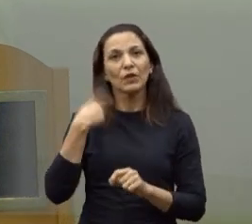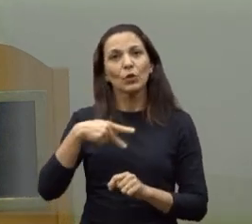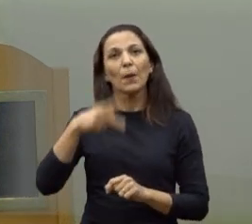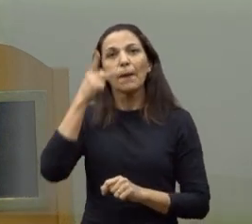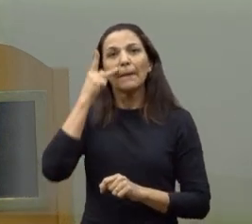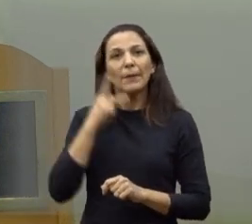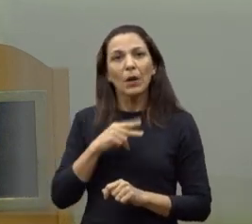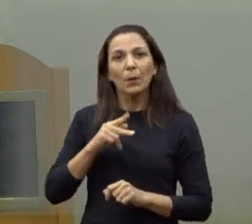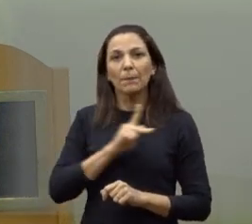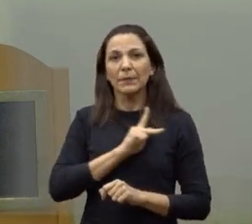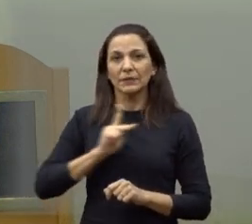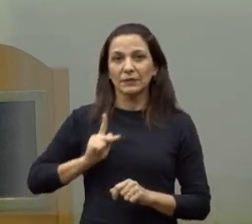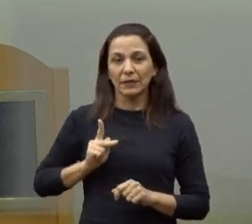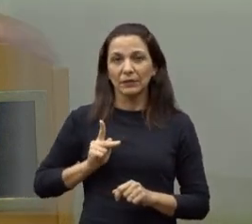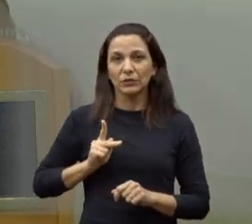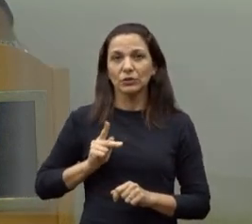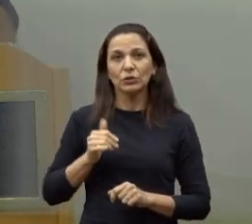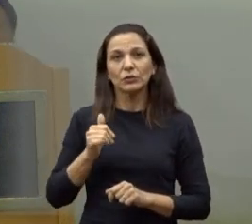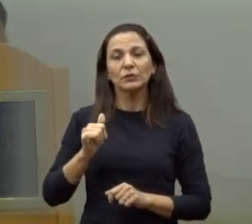Aloysio Bras,